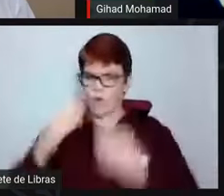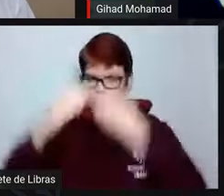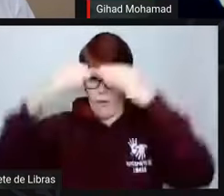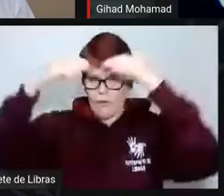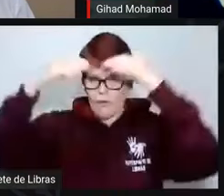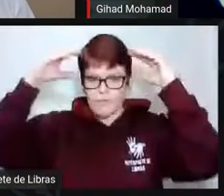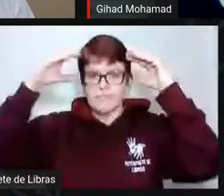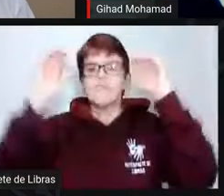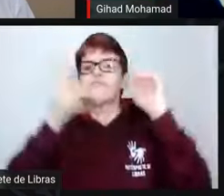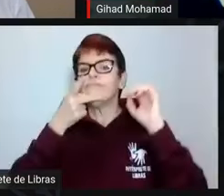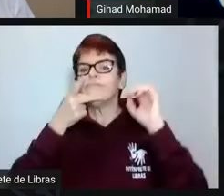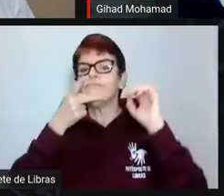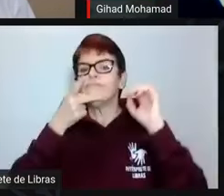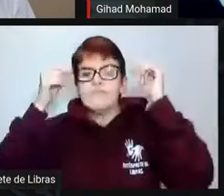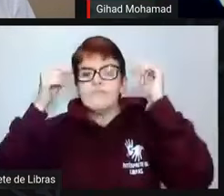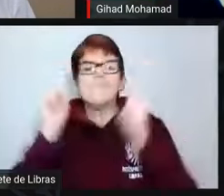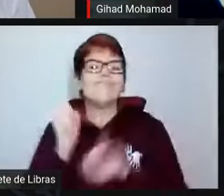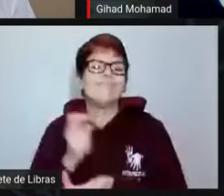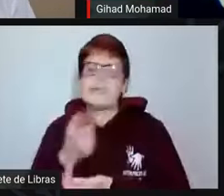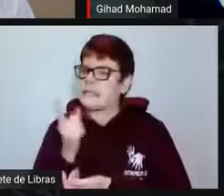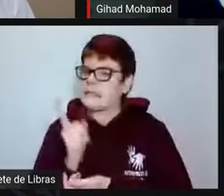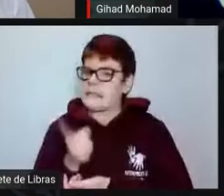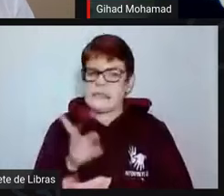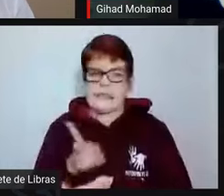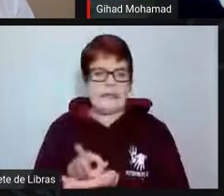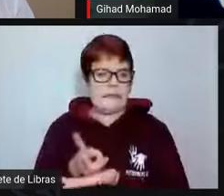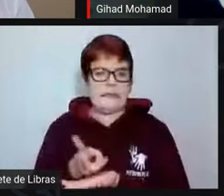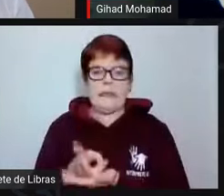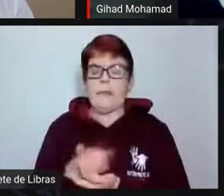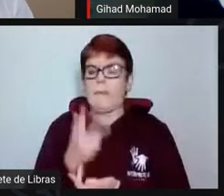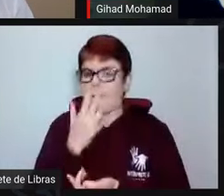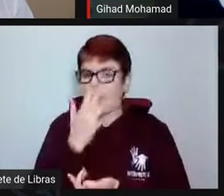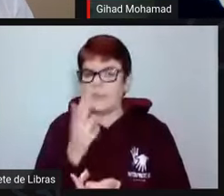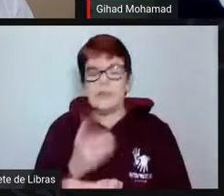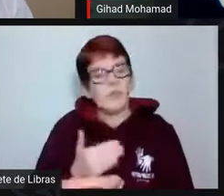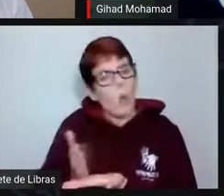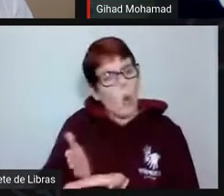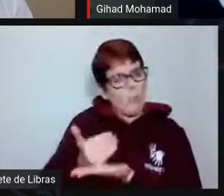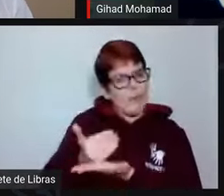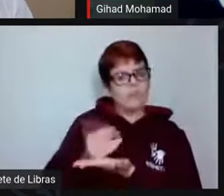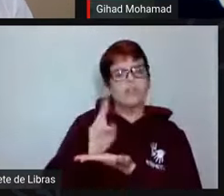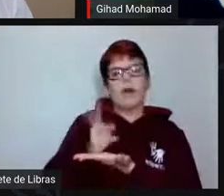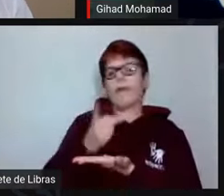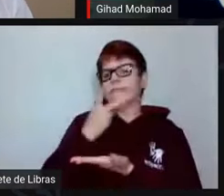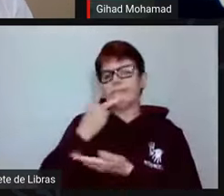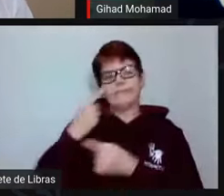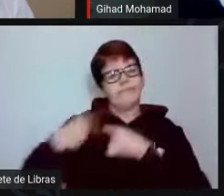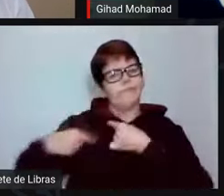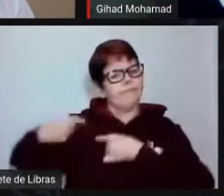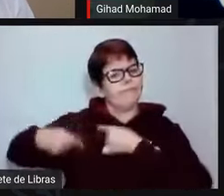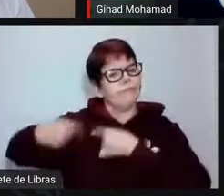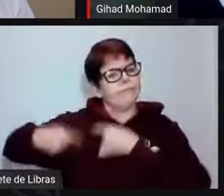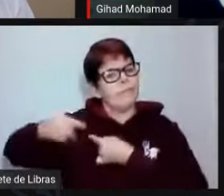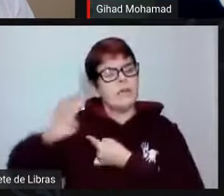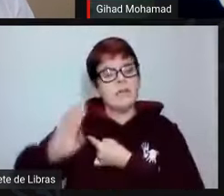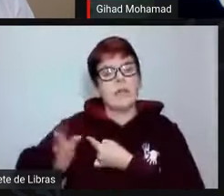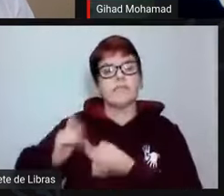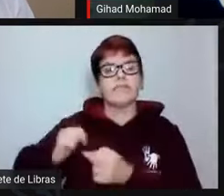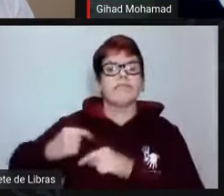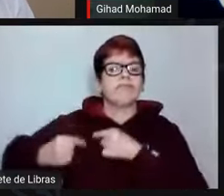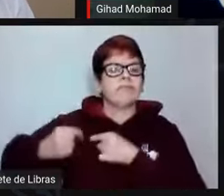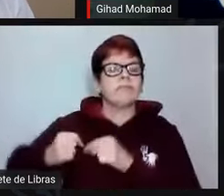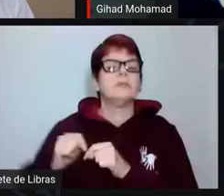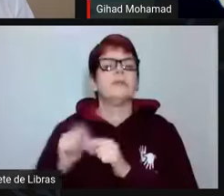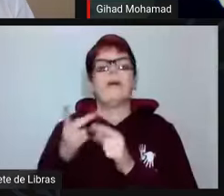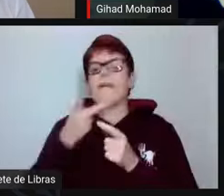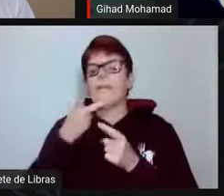estratégia do teto de gastos foi contestada desde o princípio. Nós participamos ativamente da contestação